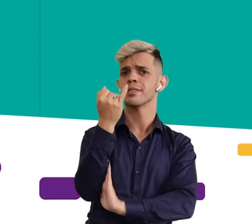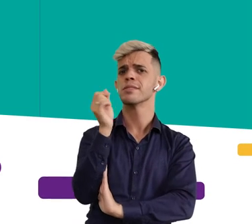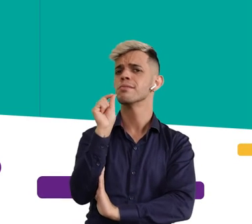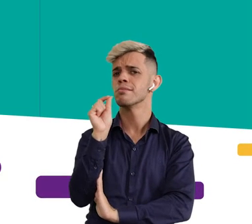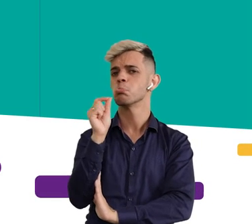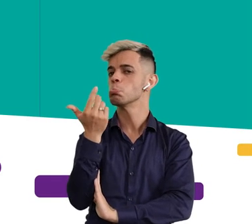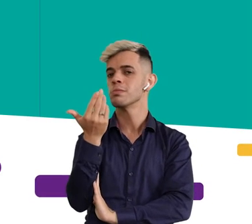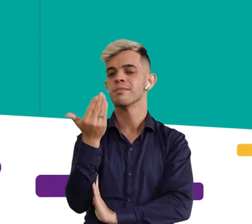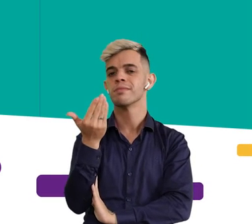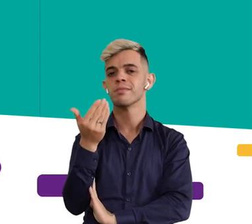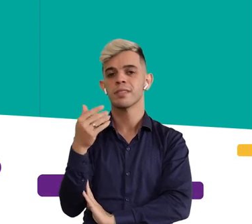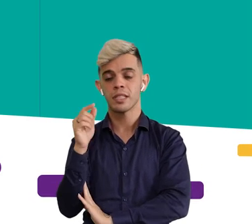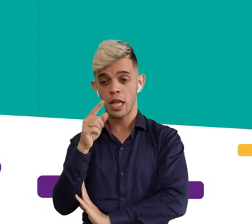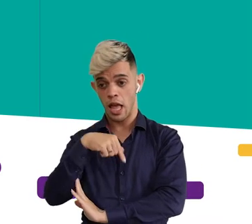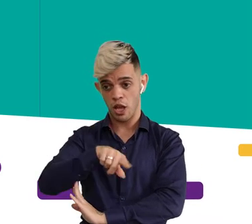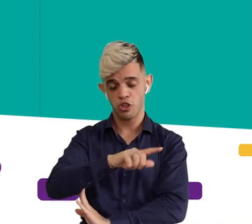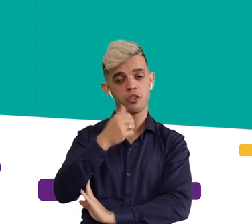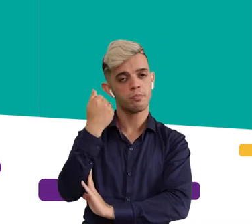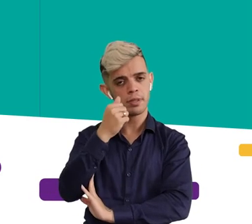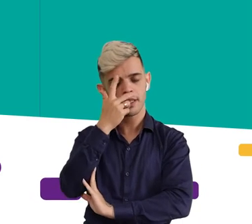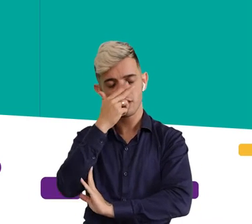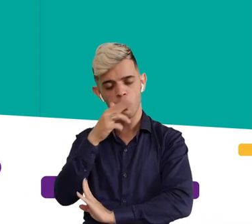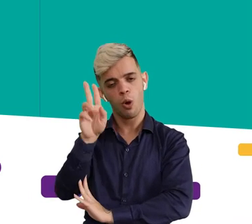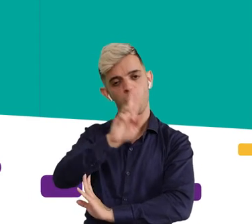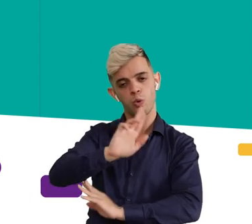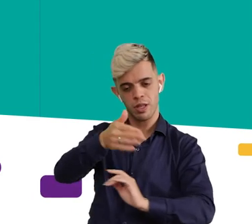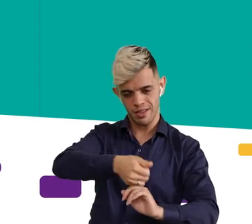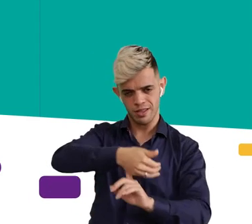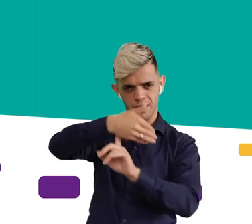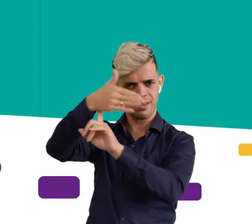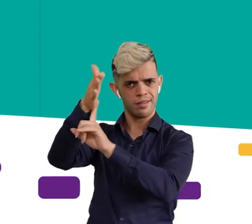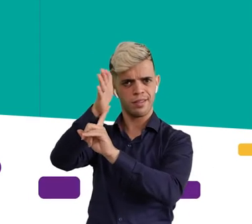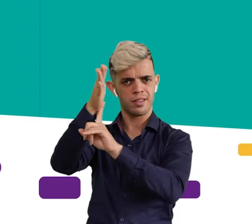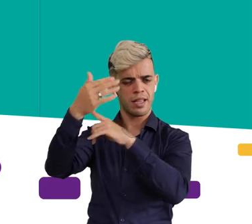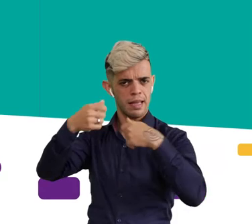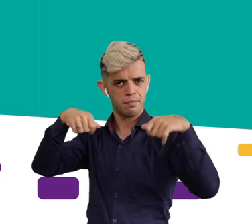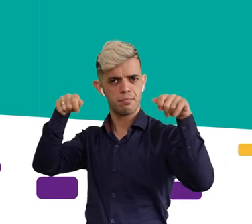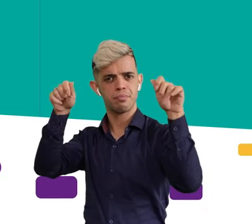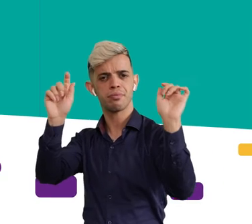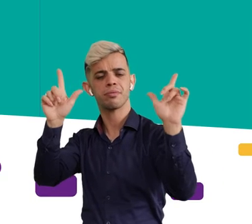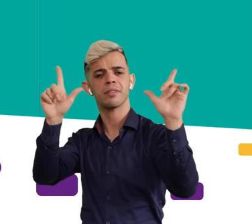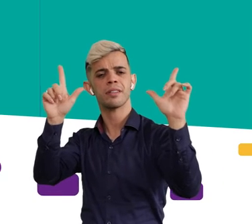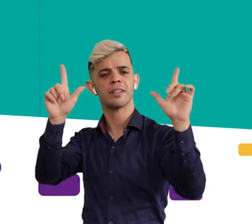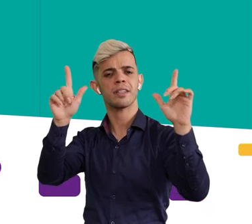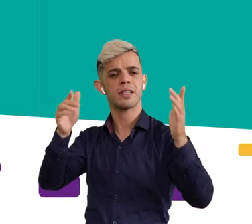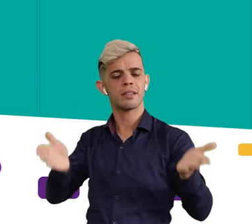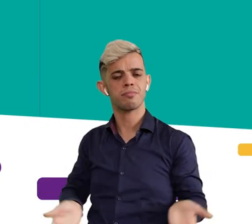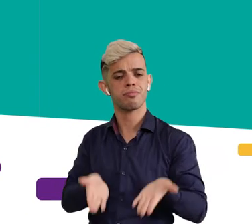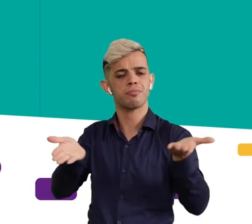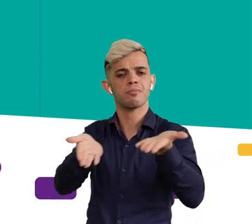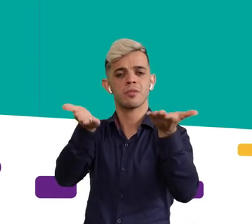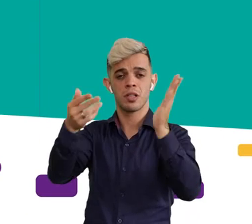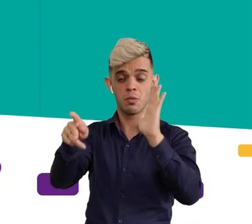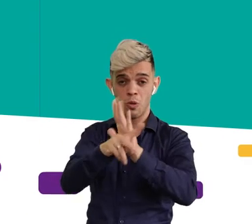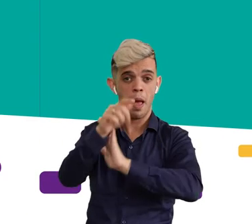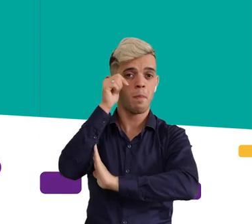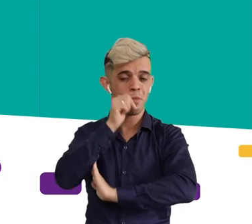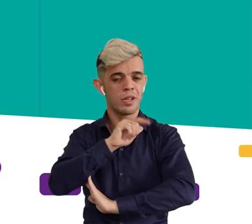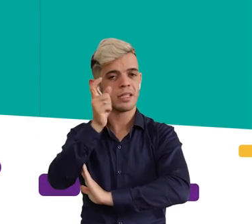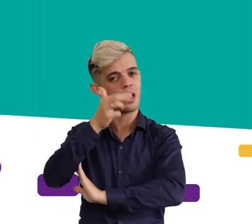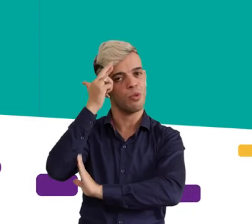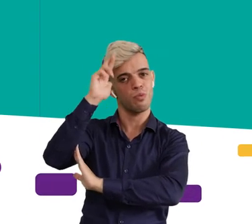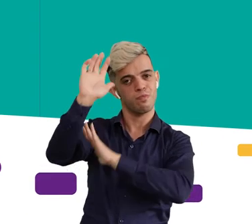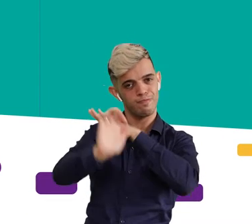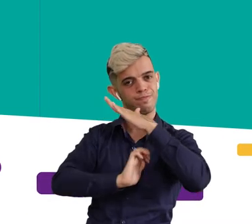muito carinho. É importante hoje passar que precisamos levantar essa bandeira de